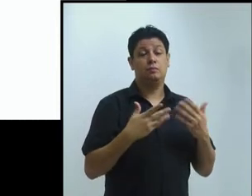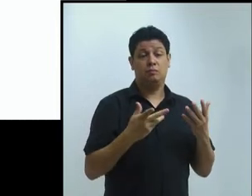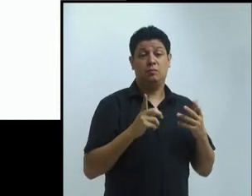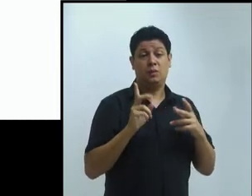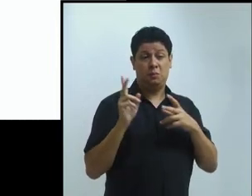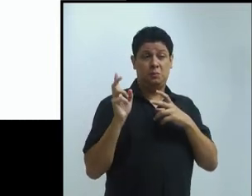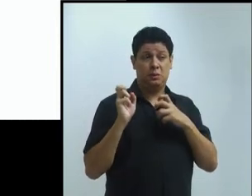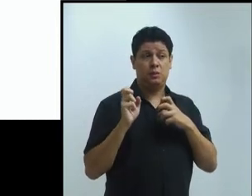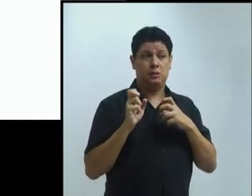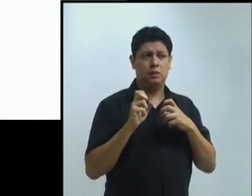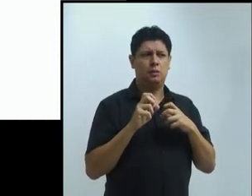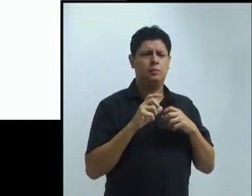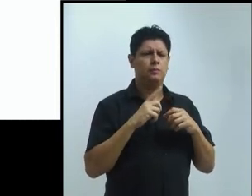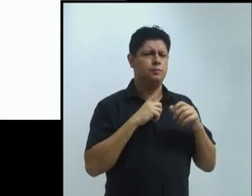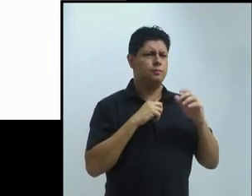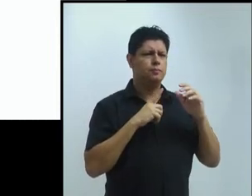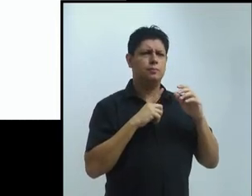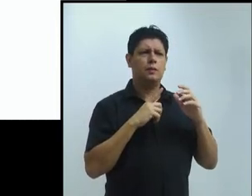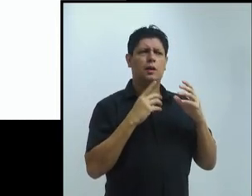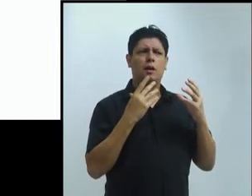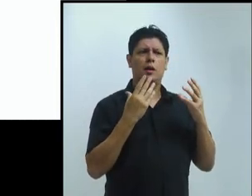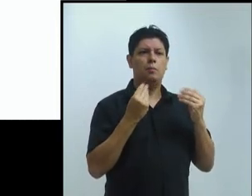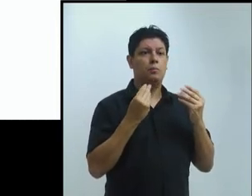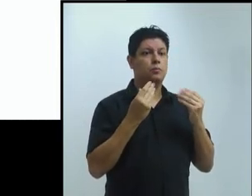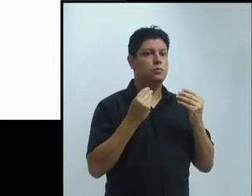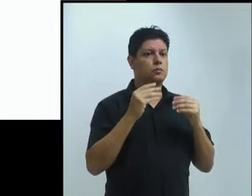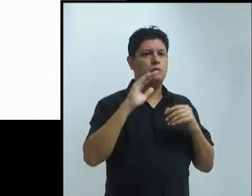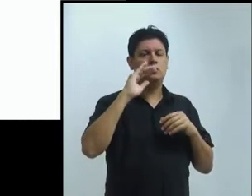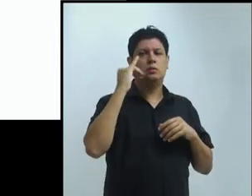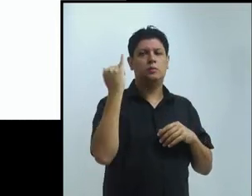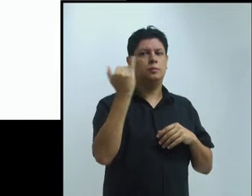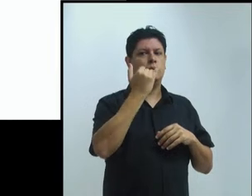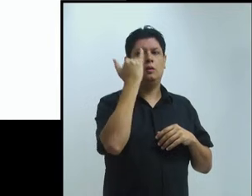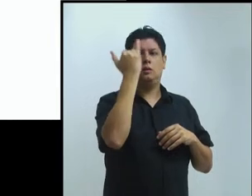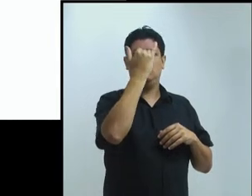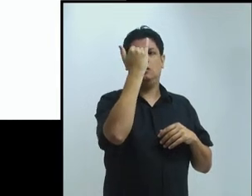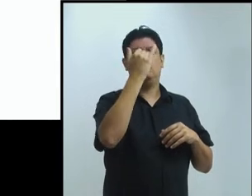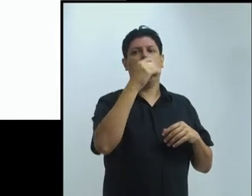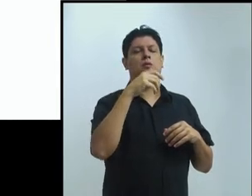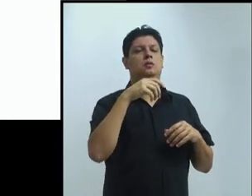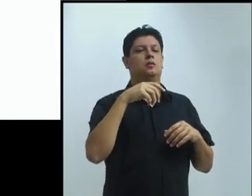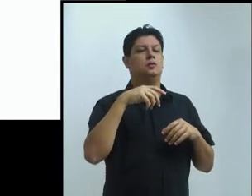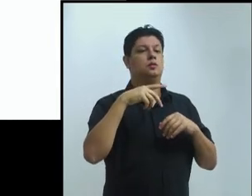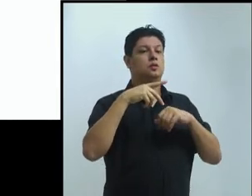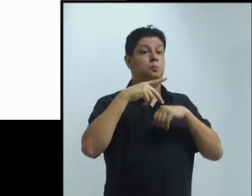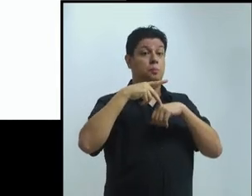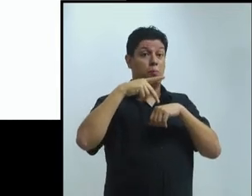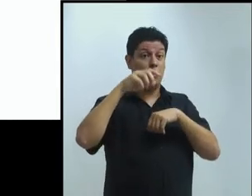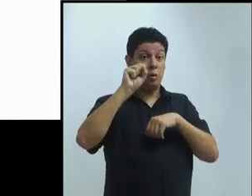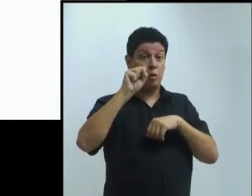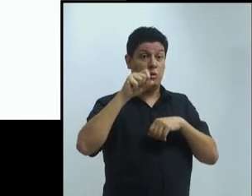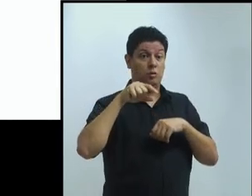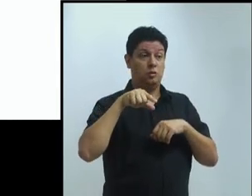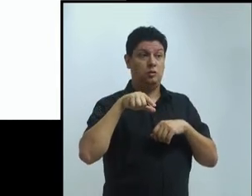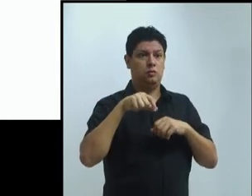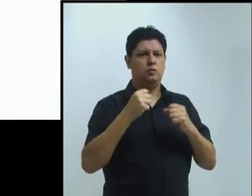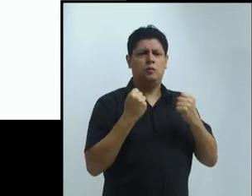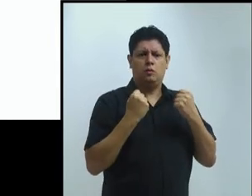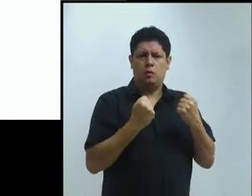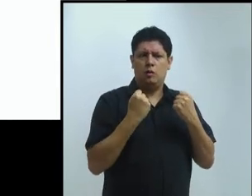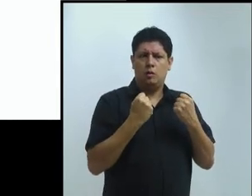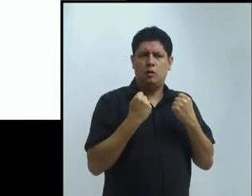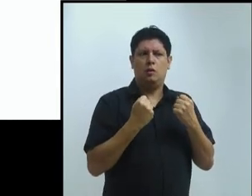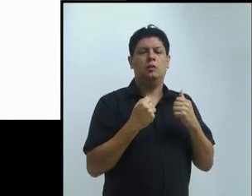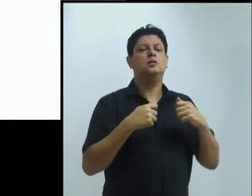fundamental para um programa de respeito ele ter essa